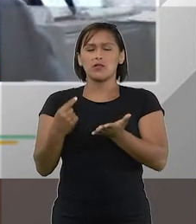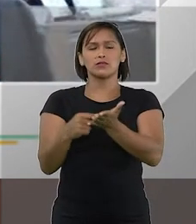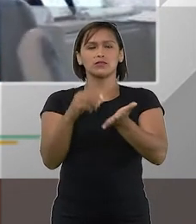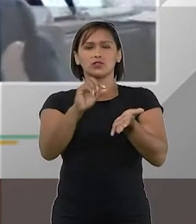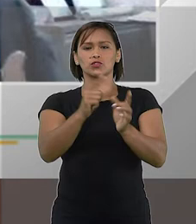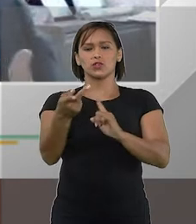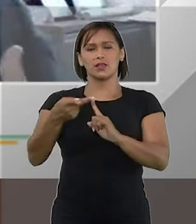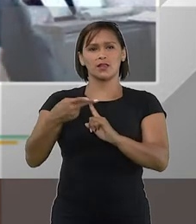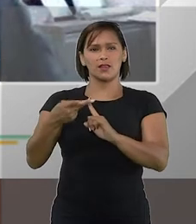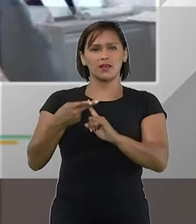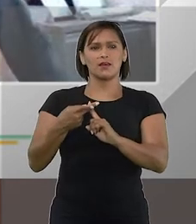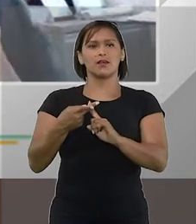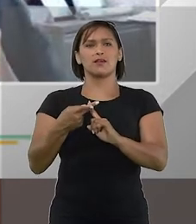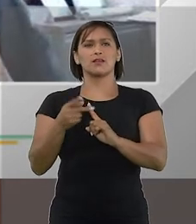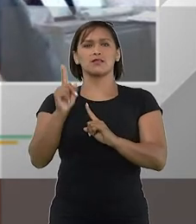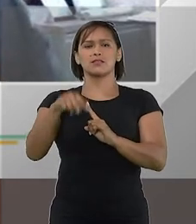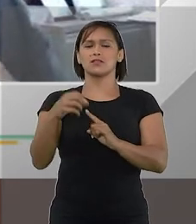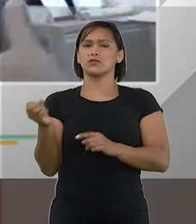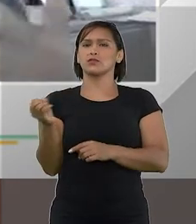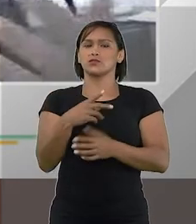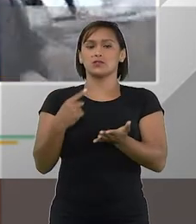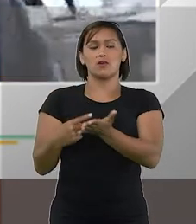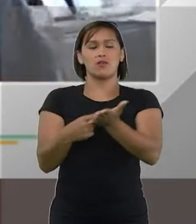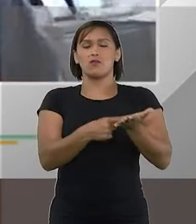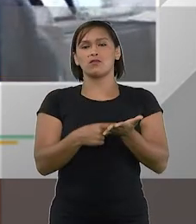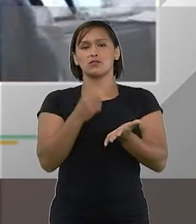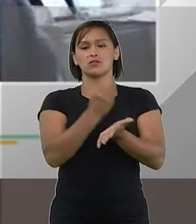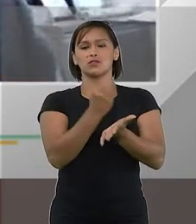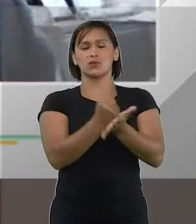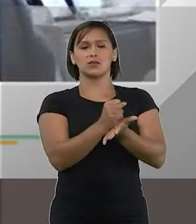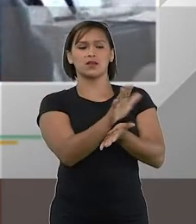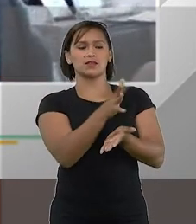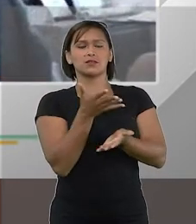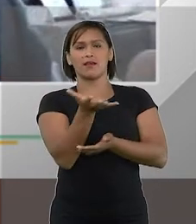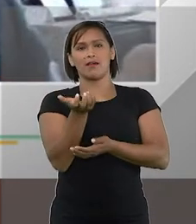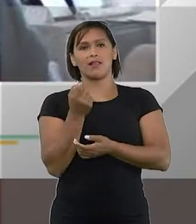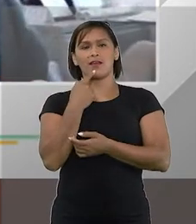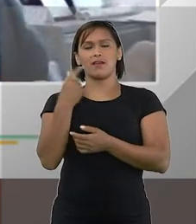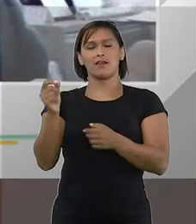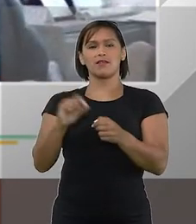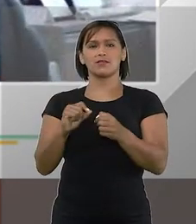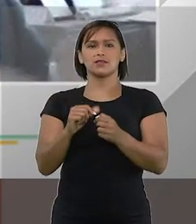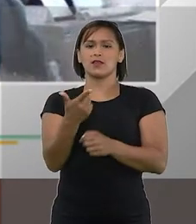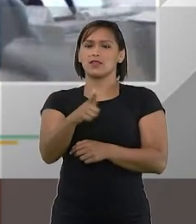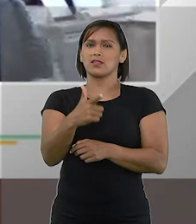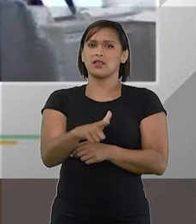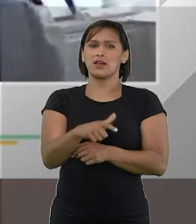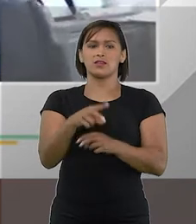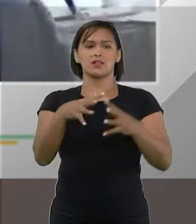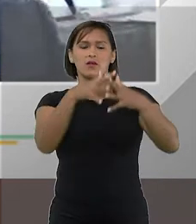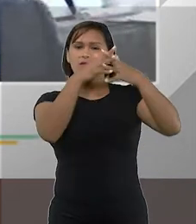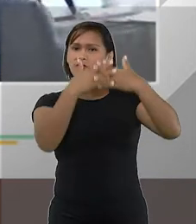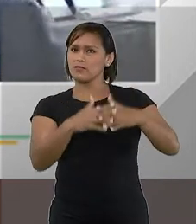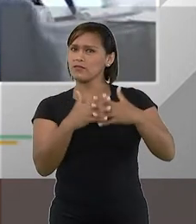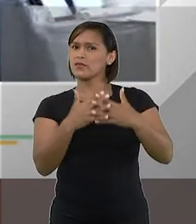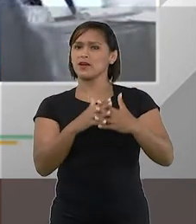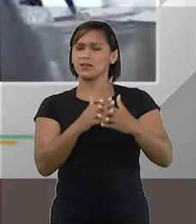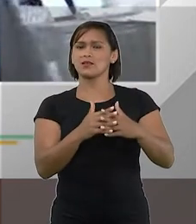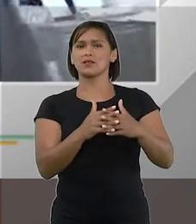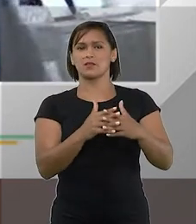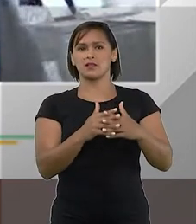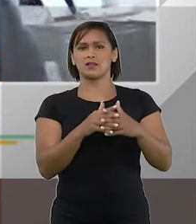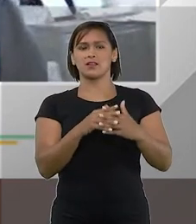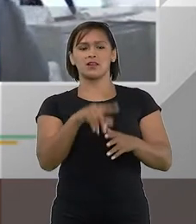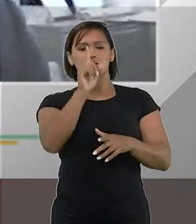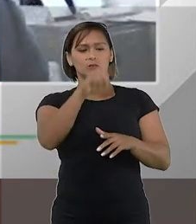clientes, os novos contratos que ela busca realizar não serão atrapalhados